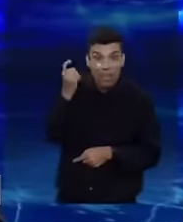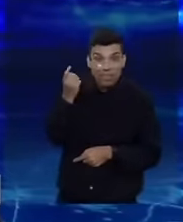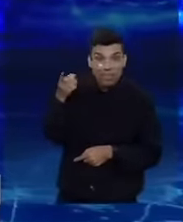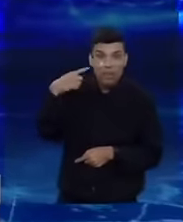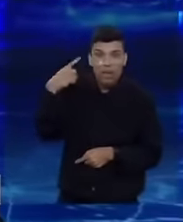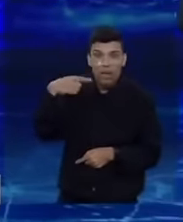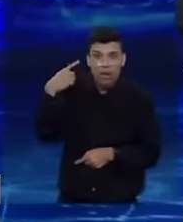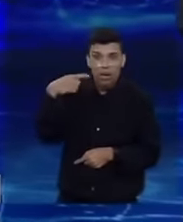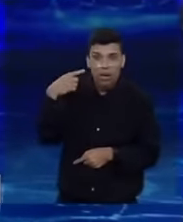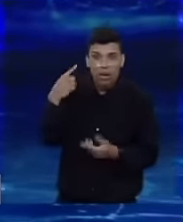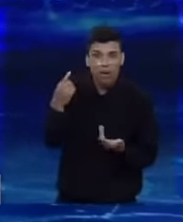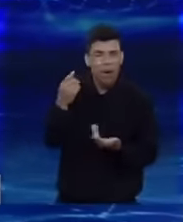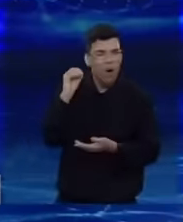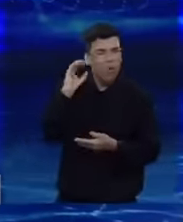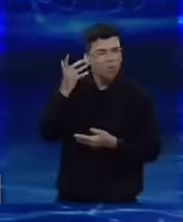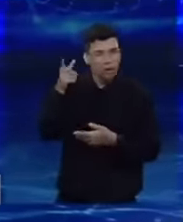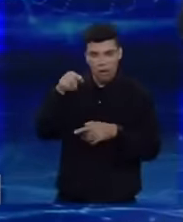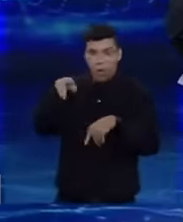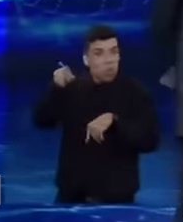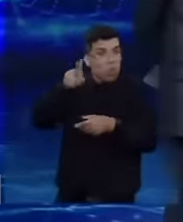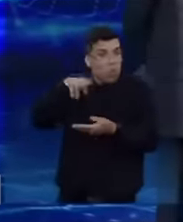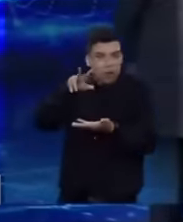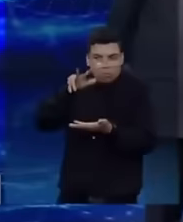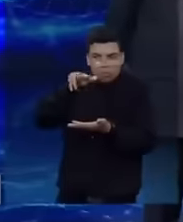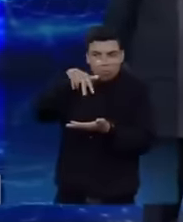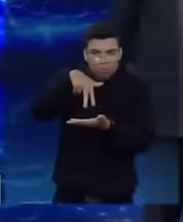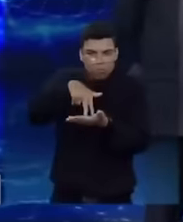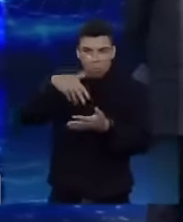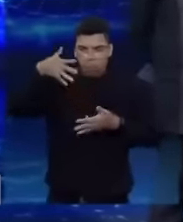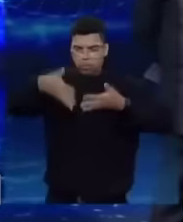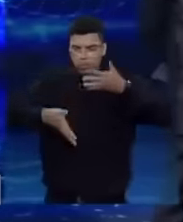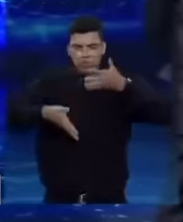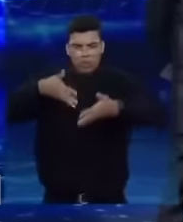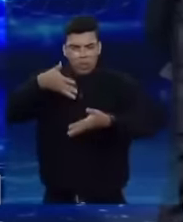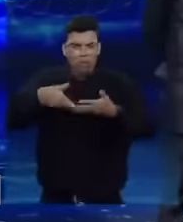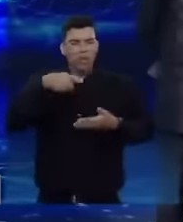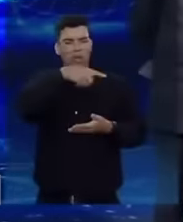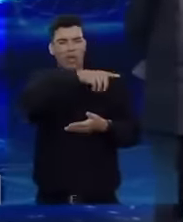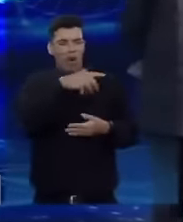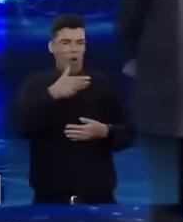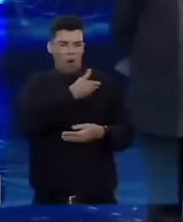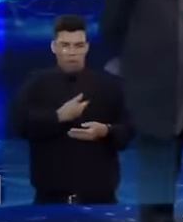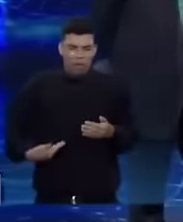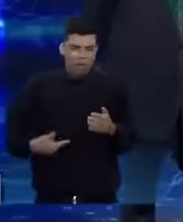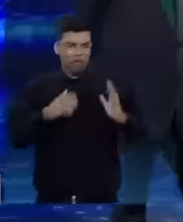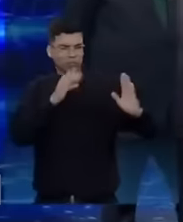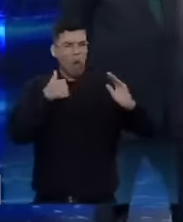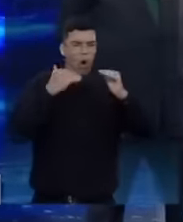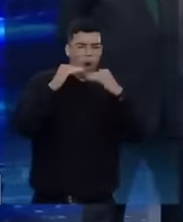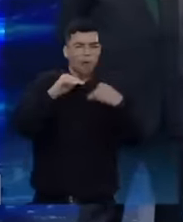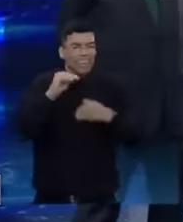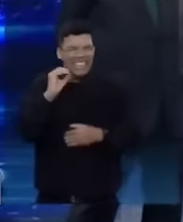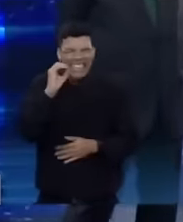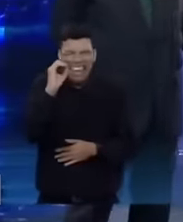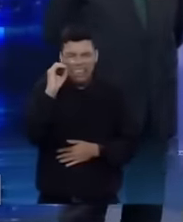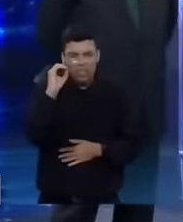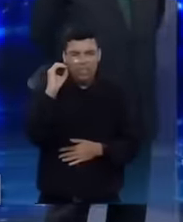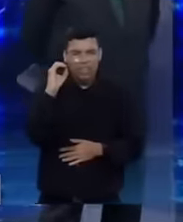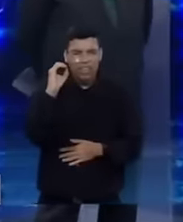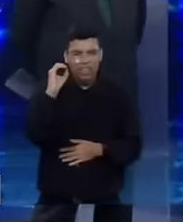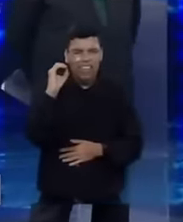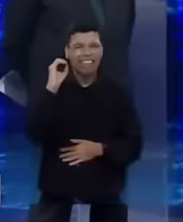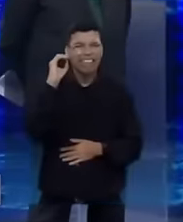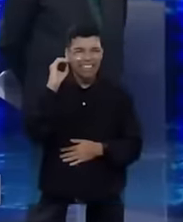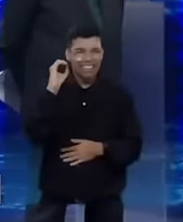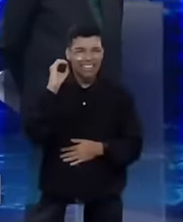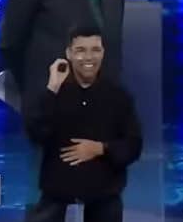discurso contra o governo Lula. Nunca fez um discurso. Procurei nos anais do Congresso Nacional esse cara tem rama do Lula,